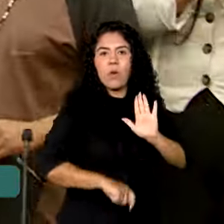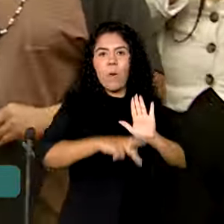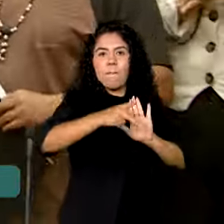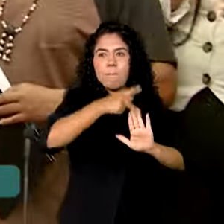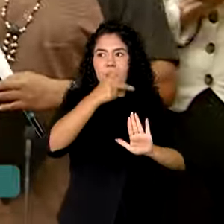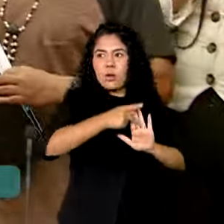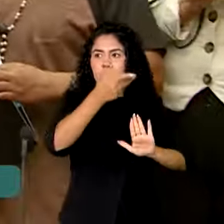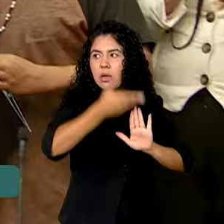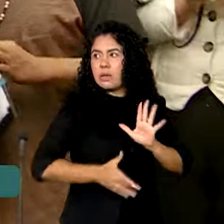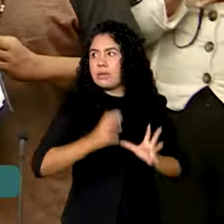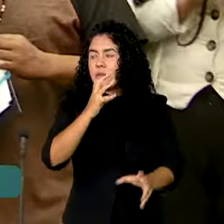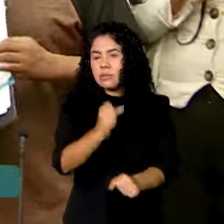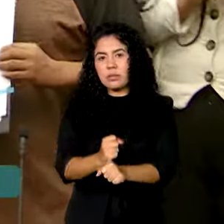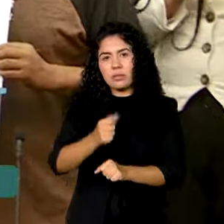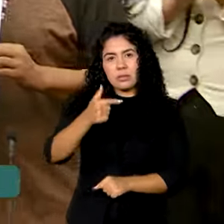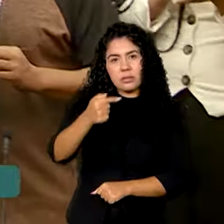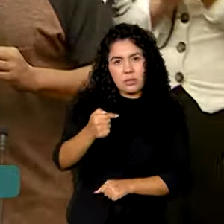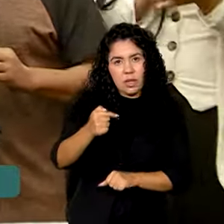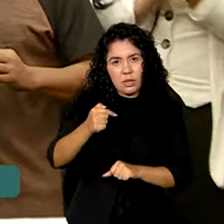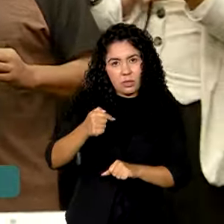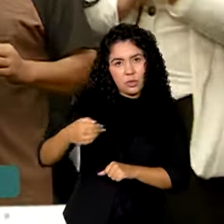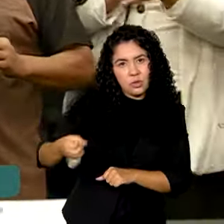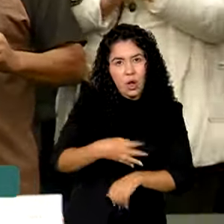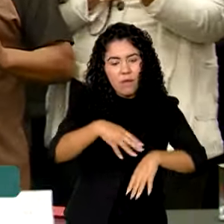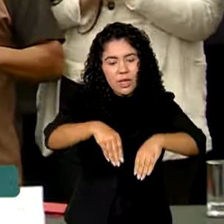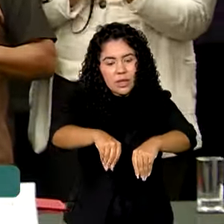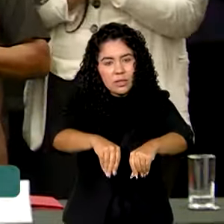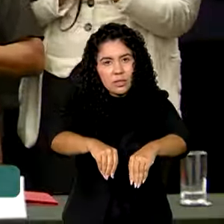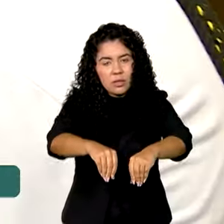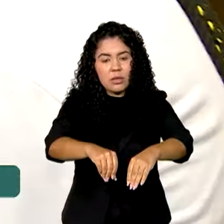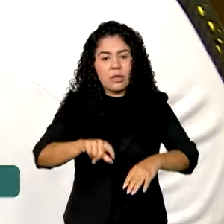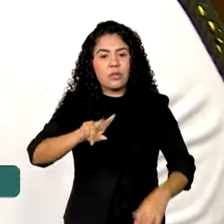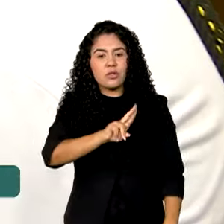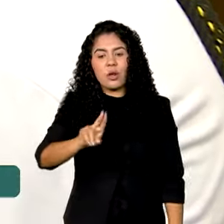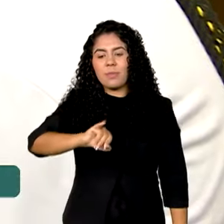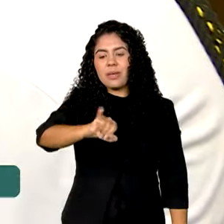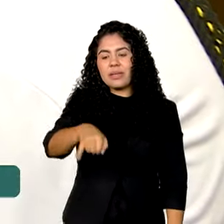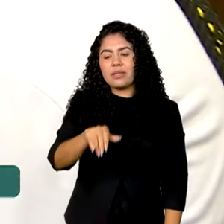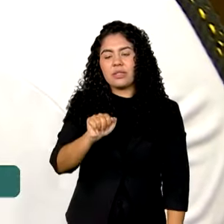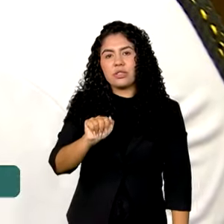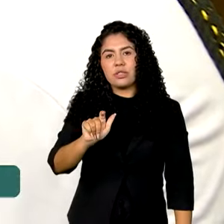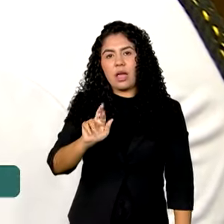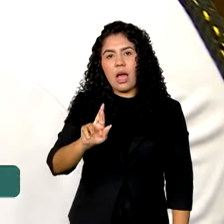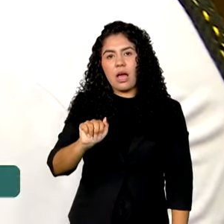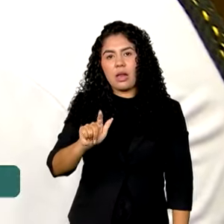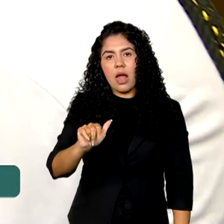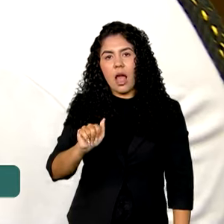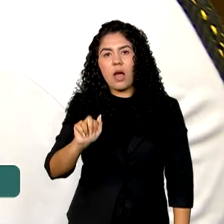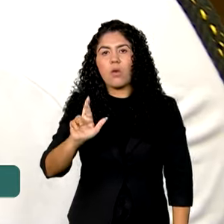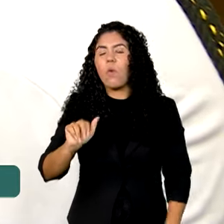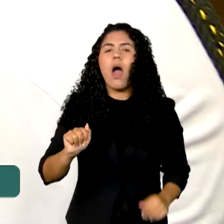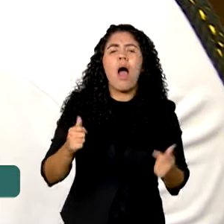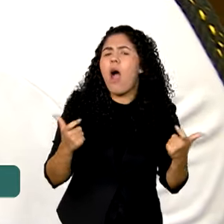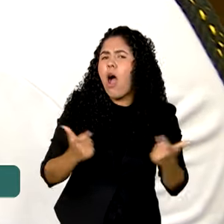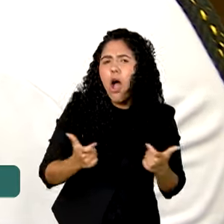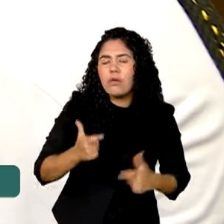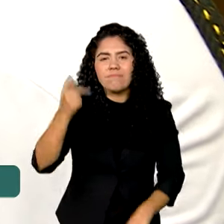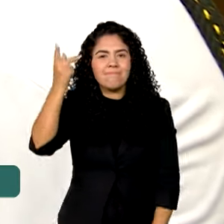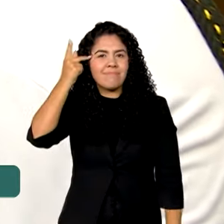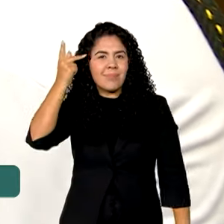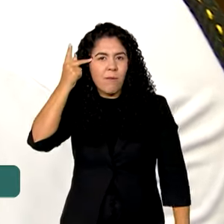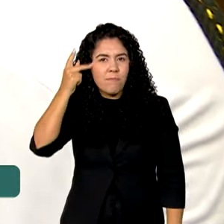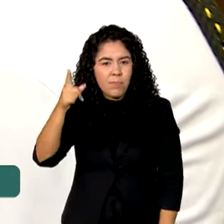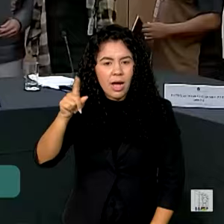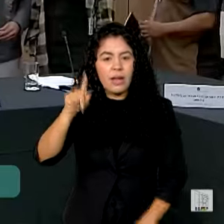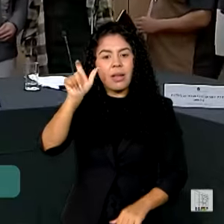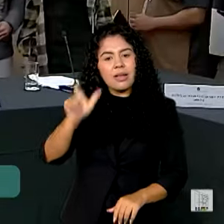novas terras indígenas. Entre elas está a terra indígena de Araguá, na zona norte de São Paulo, ocupada historicamente pelo